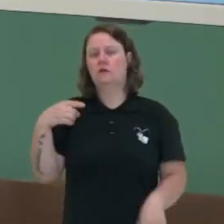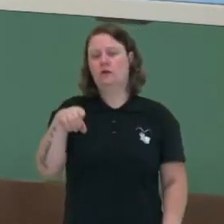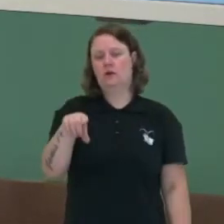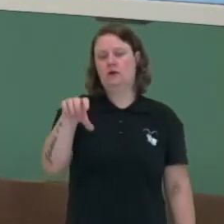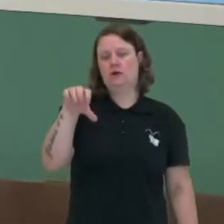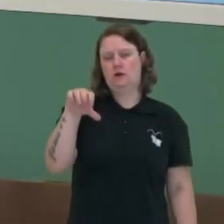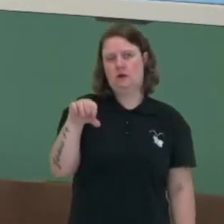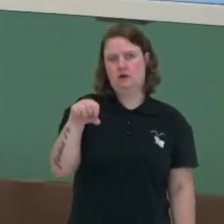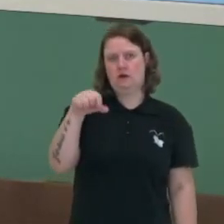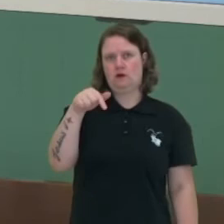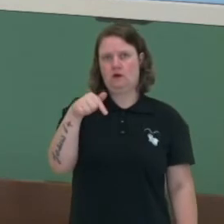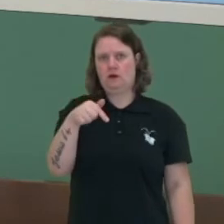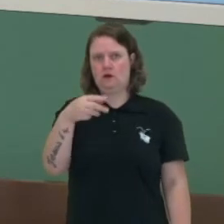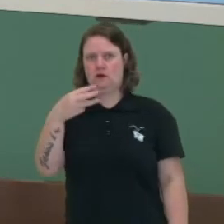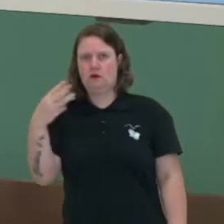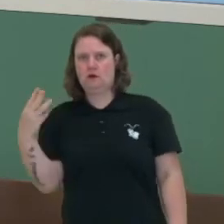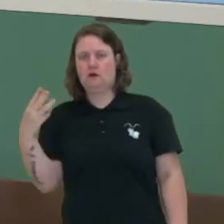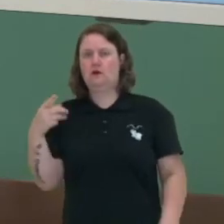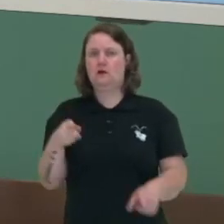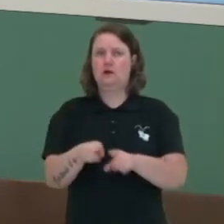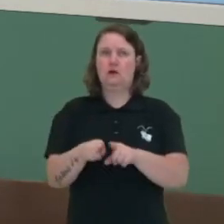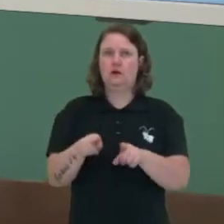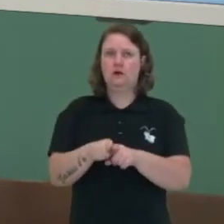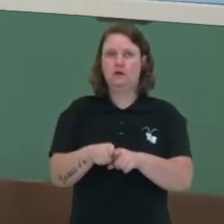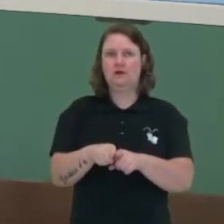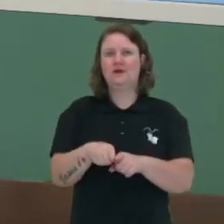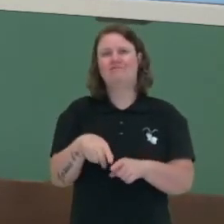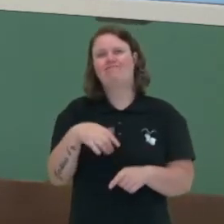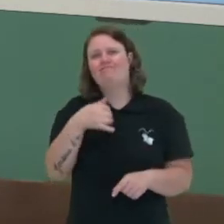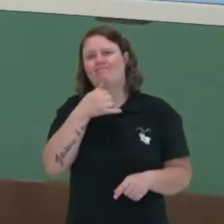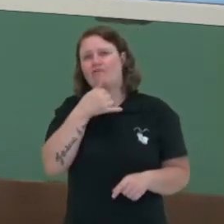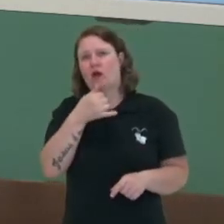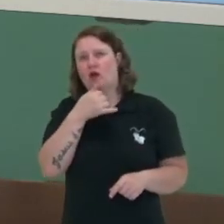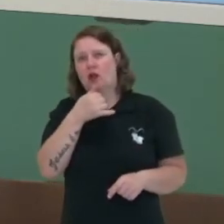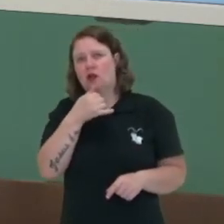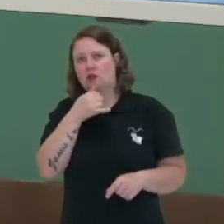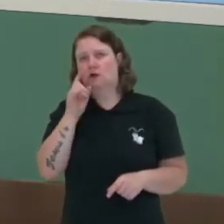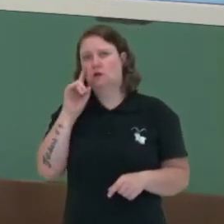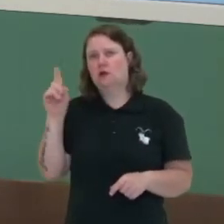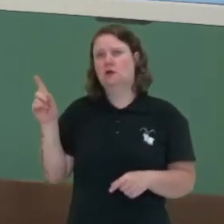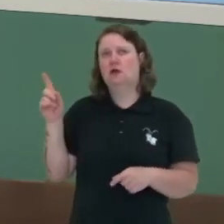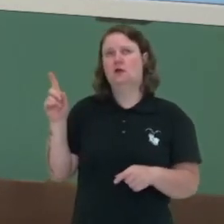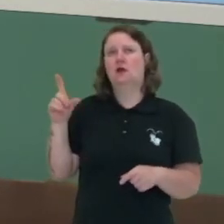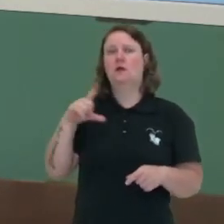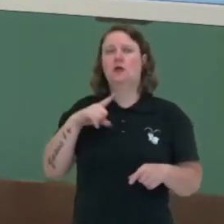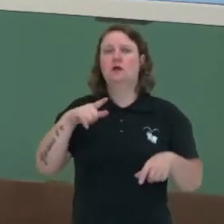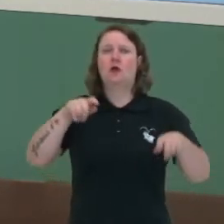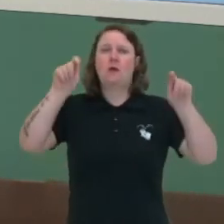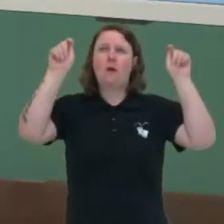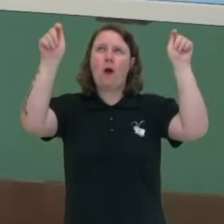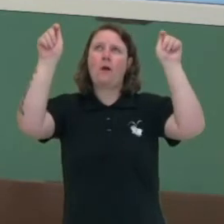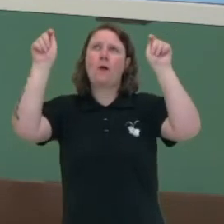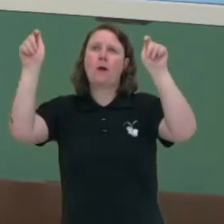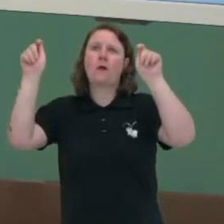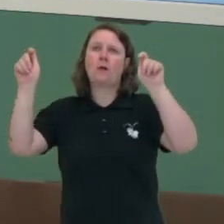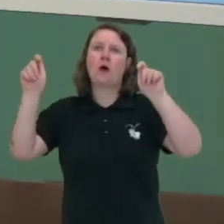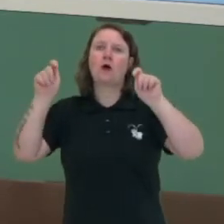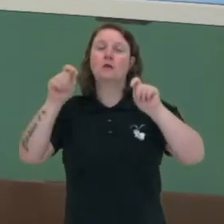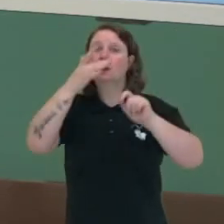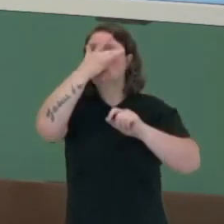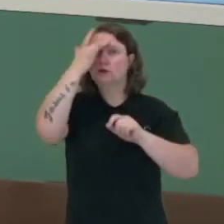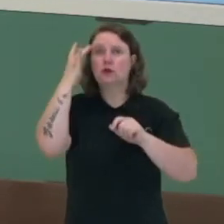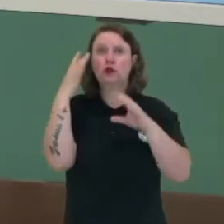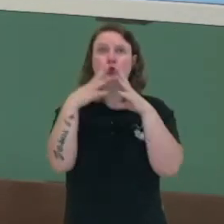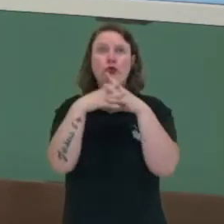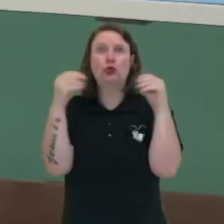com o resgate infeliz de observação da imagem, onde você vê várias pessoas que estão desaparecidas até hoje e